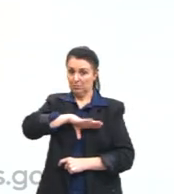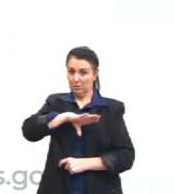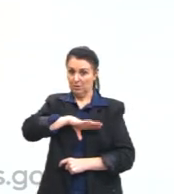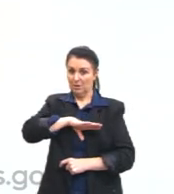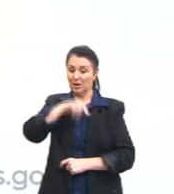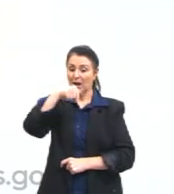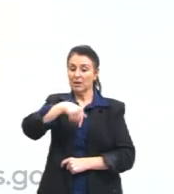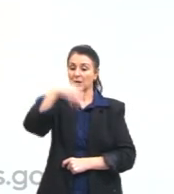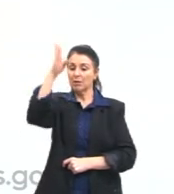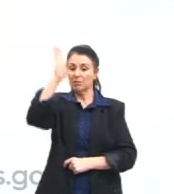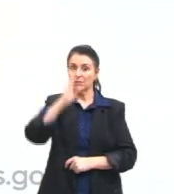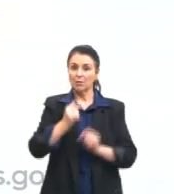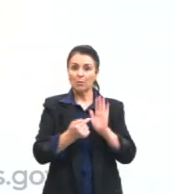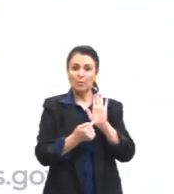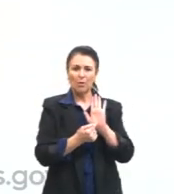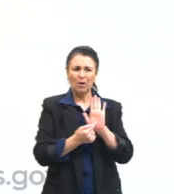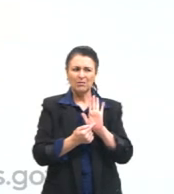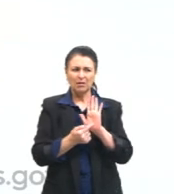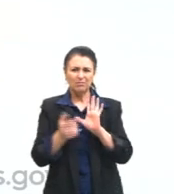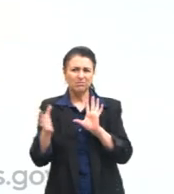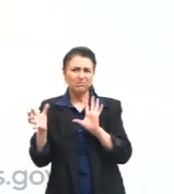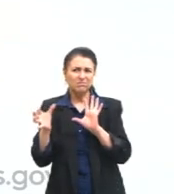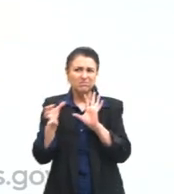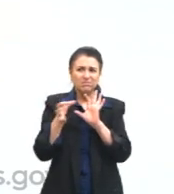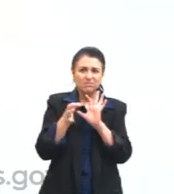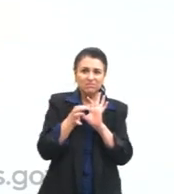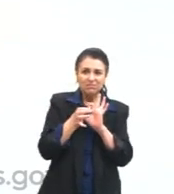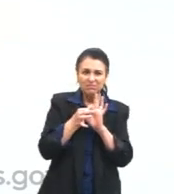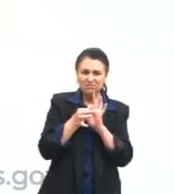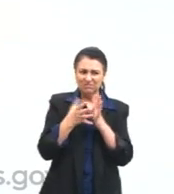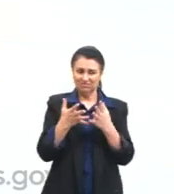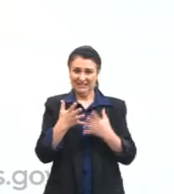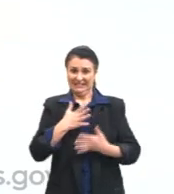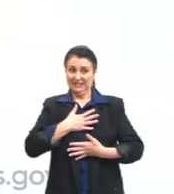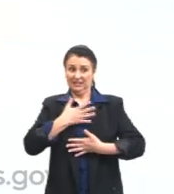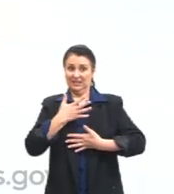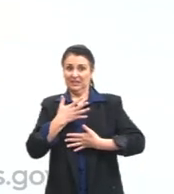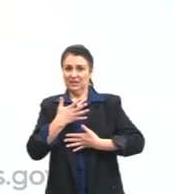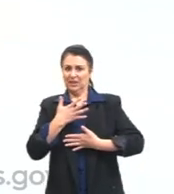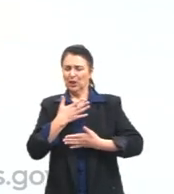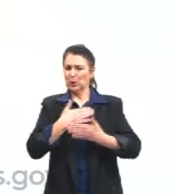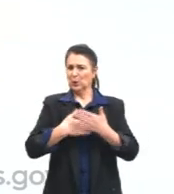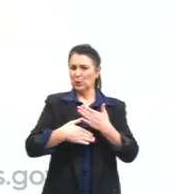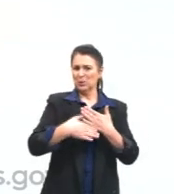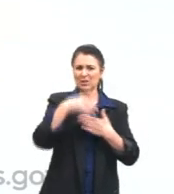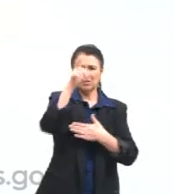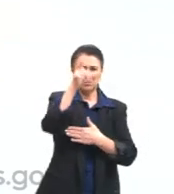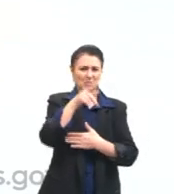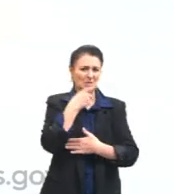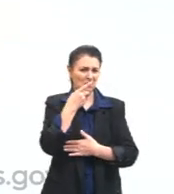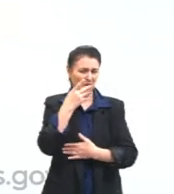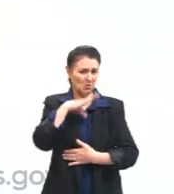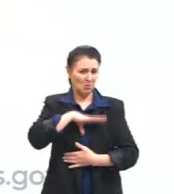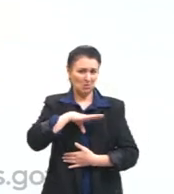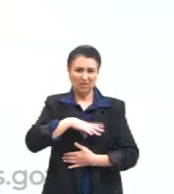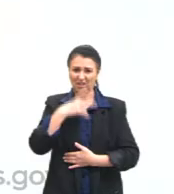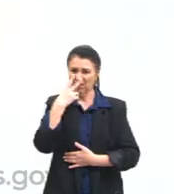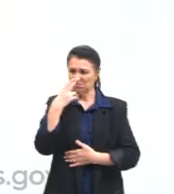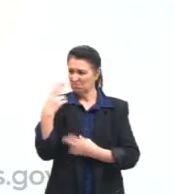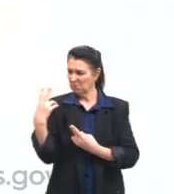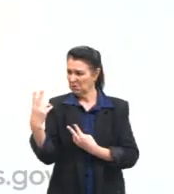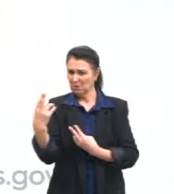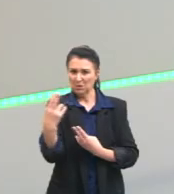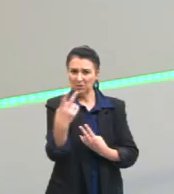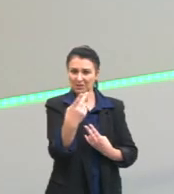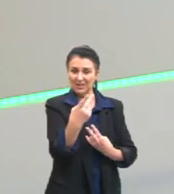apresenta uma unidade surpreendente. É como se todo mundo falasse o mesmo português. E a gente sabe que,